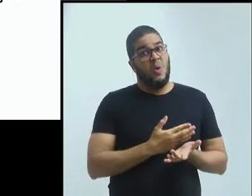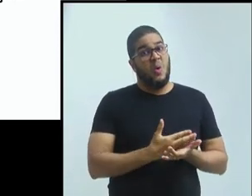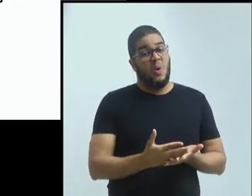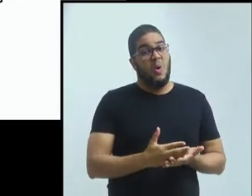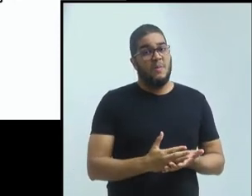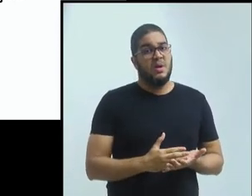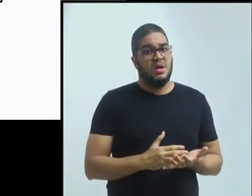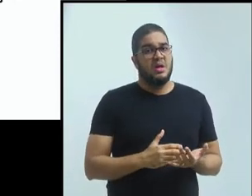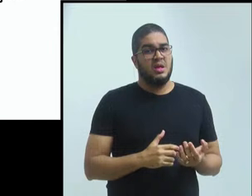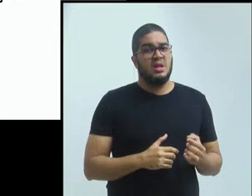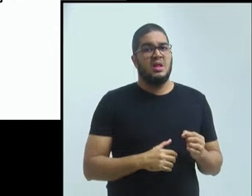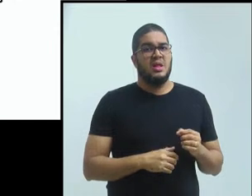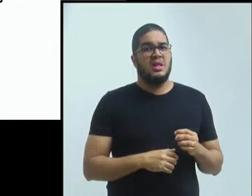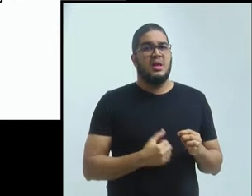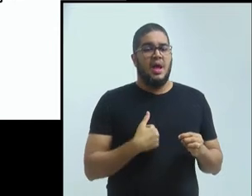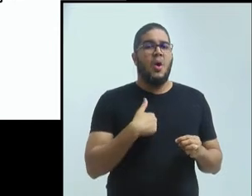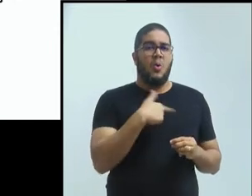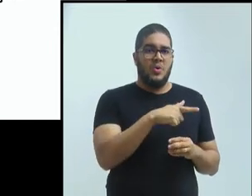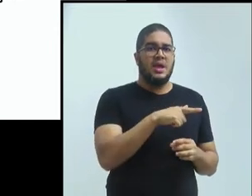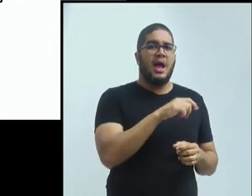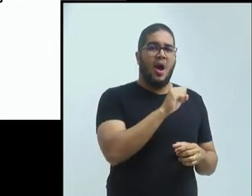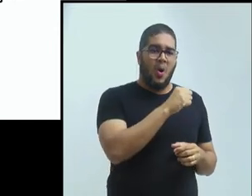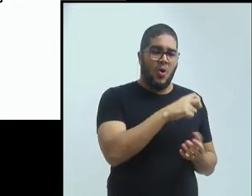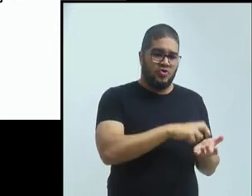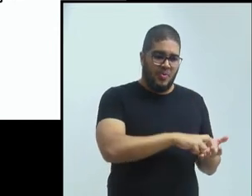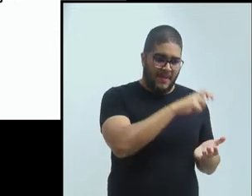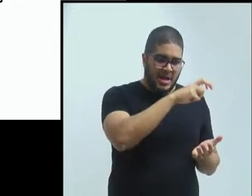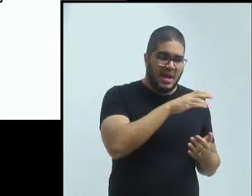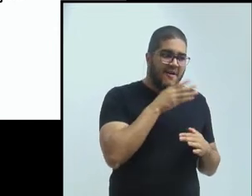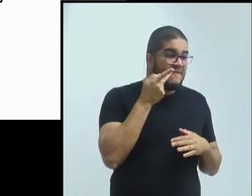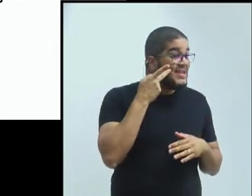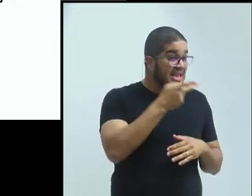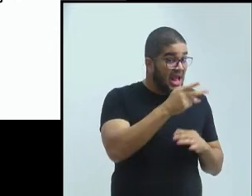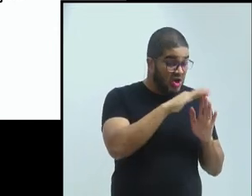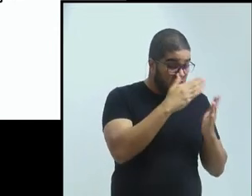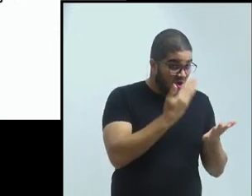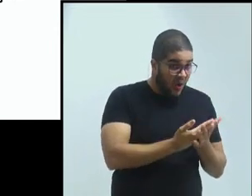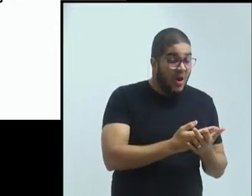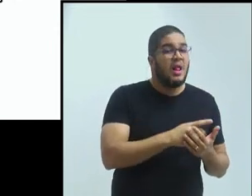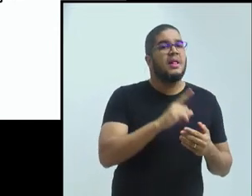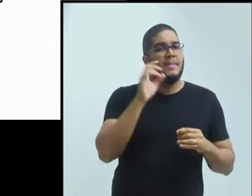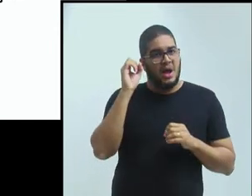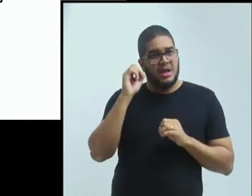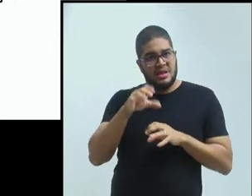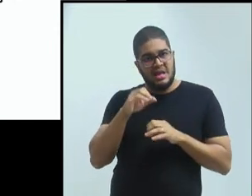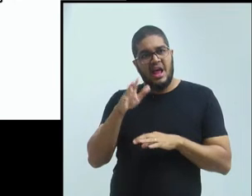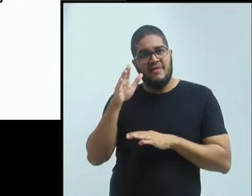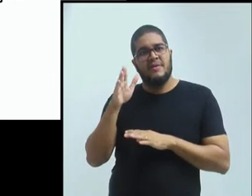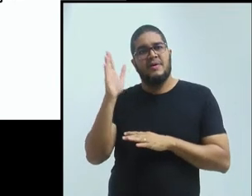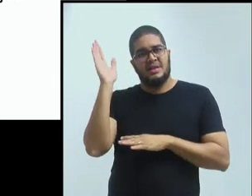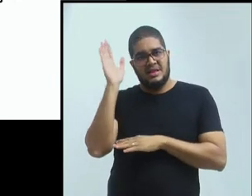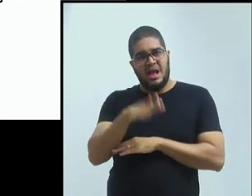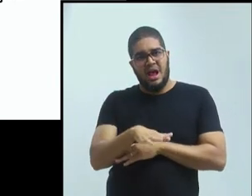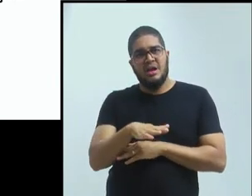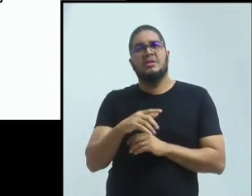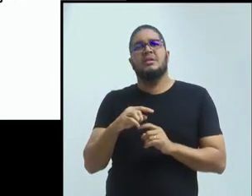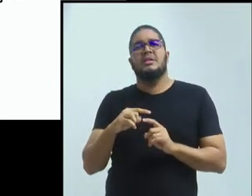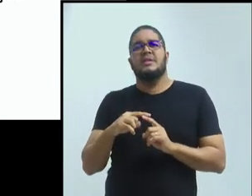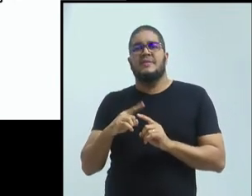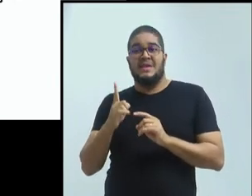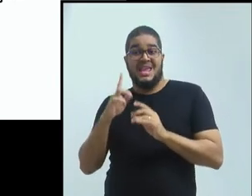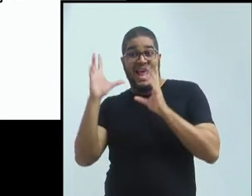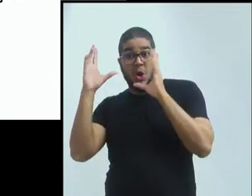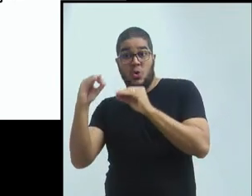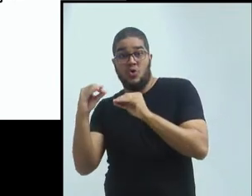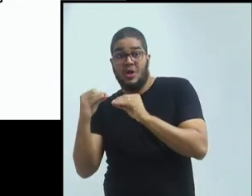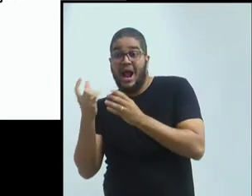buscar para me levar para uma escola, ia para outra, depois ia dar aula de tarde, depois ia de noite em outra escola. Mas foi muito interessante,